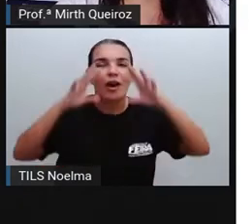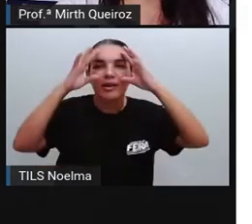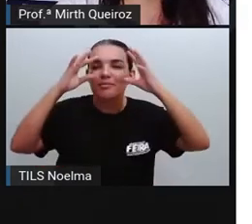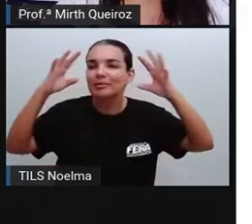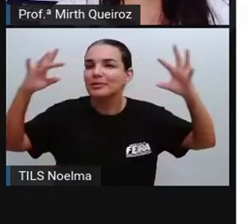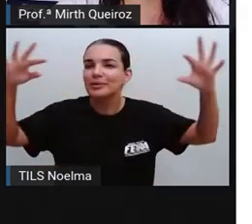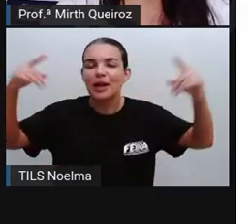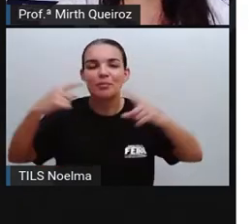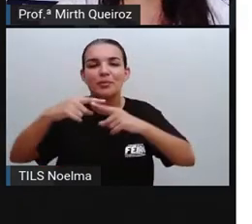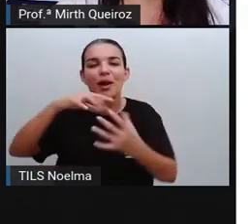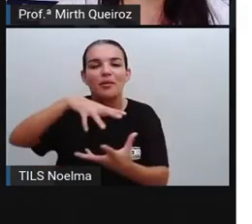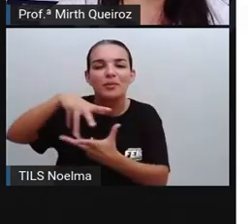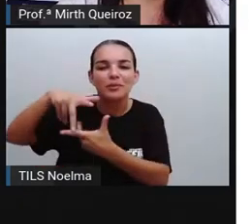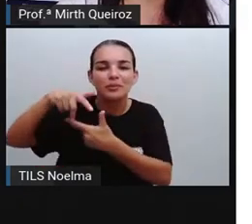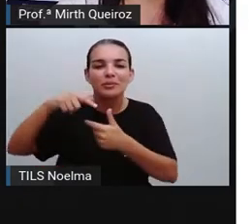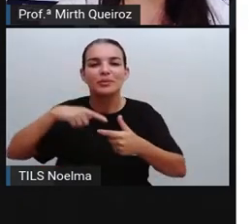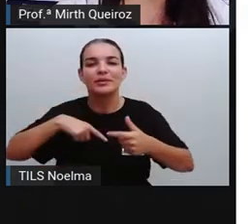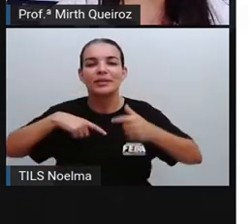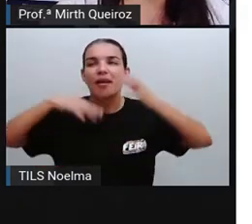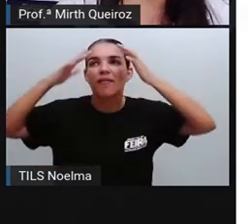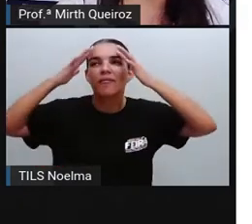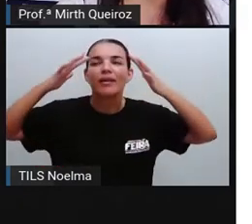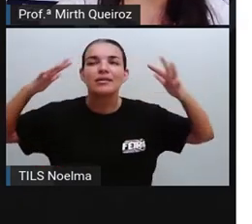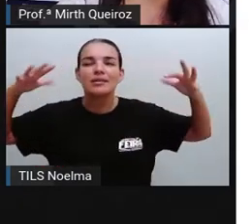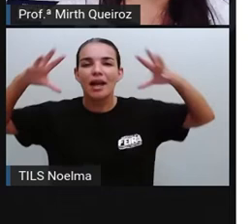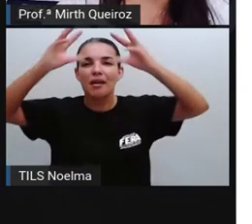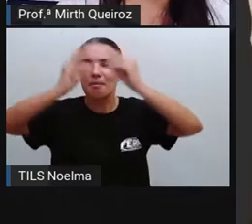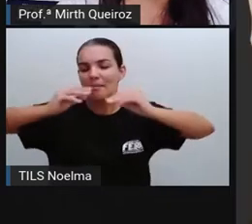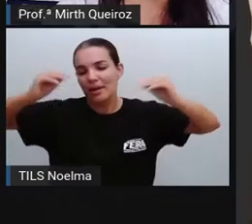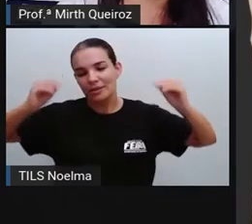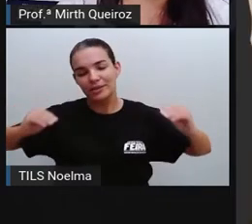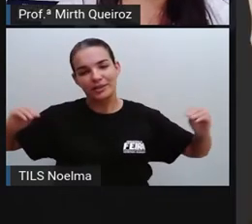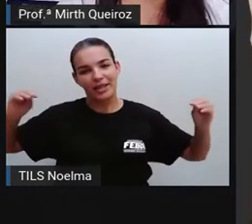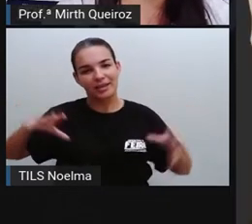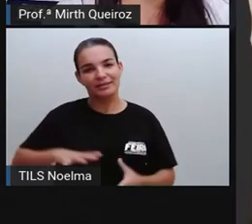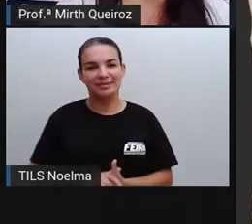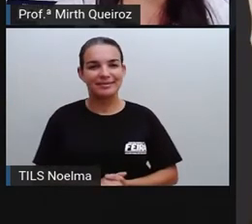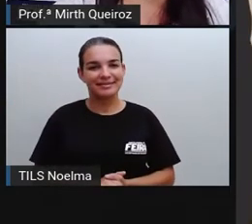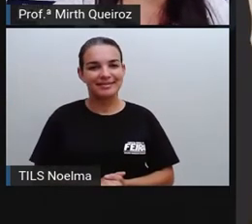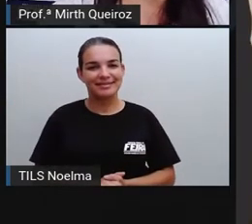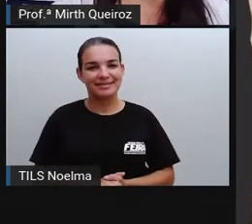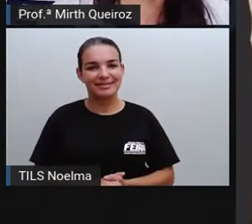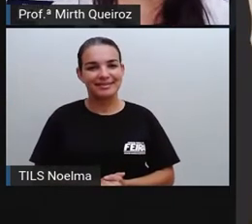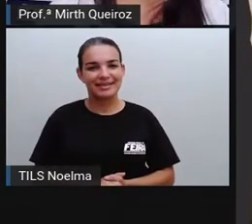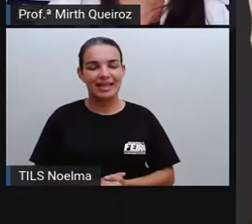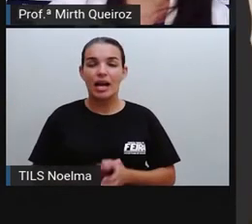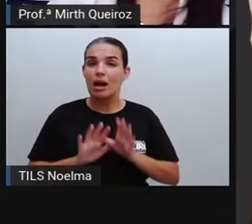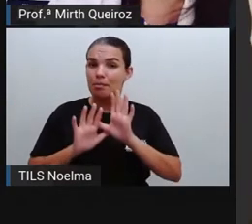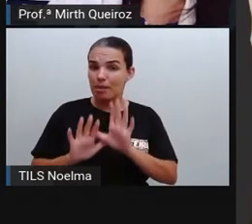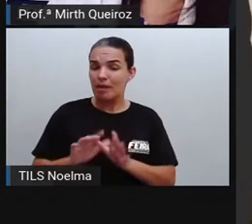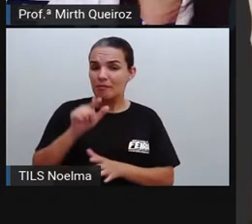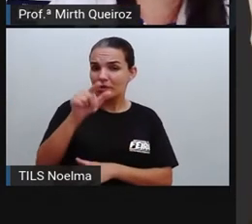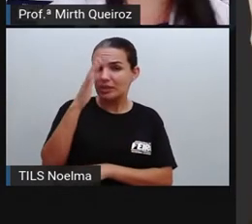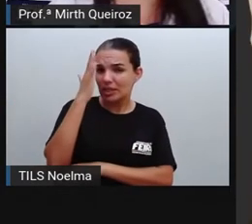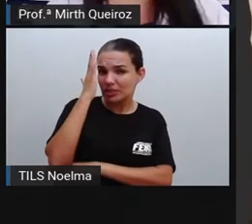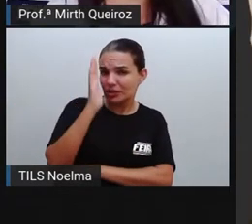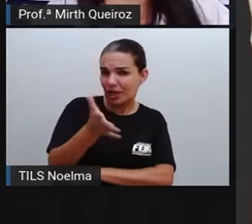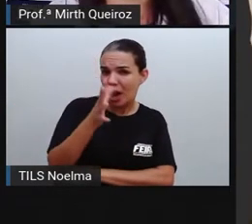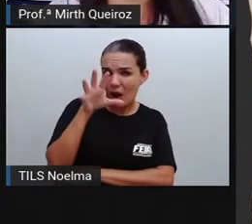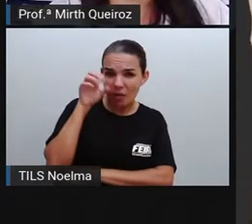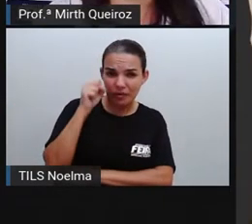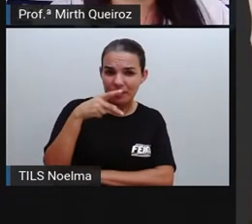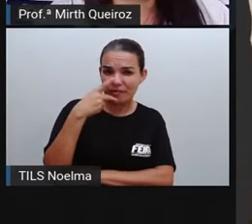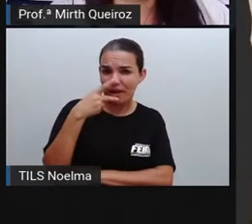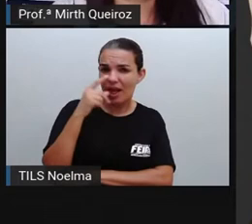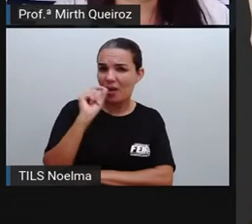maravilhoso aí que vai envolver fantasias e magias. Mas vocês já ouviram falar